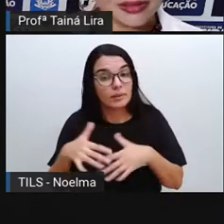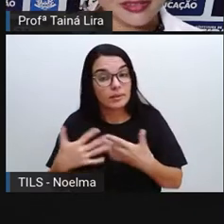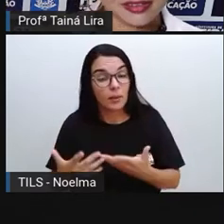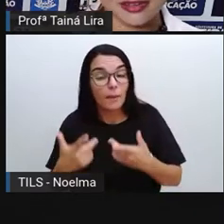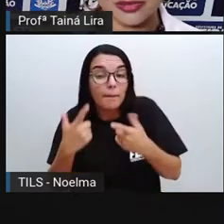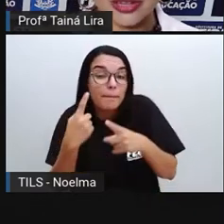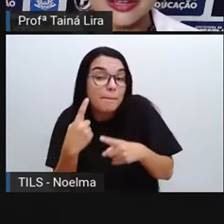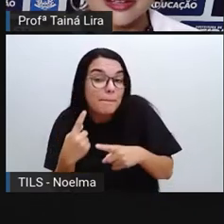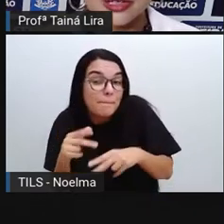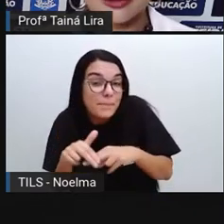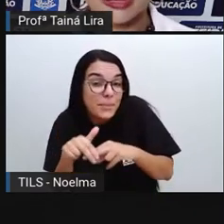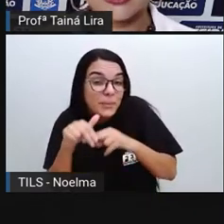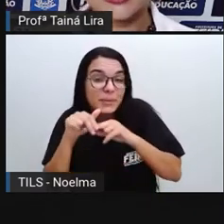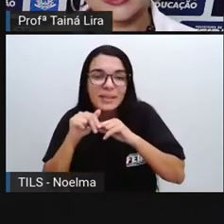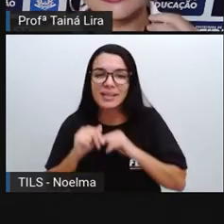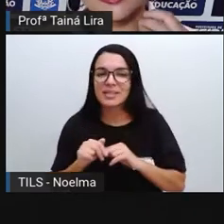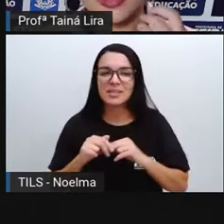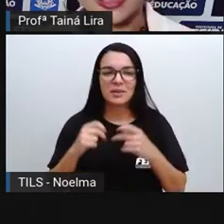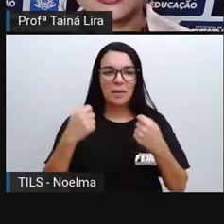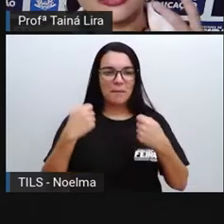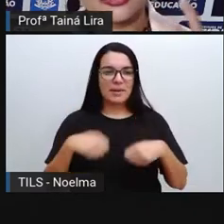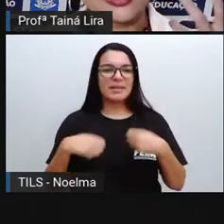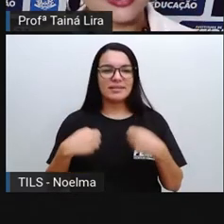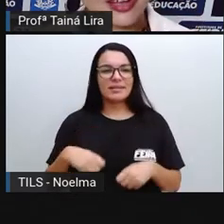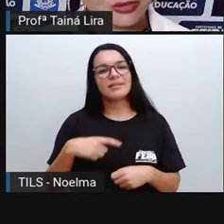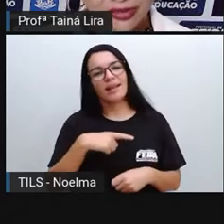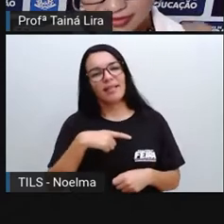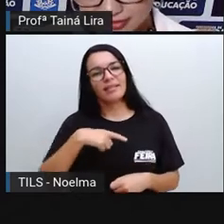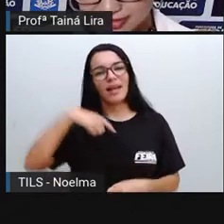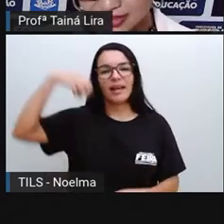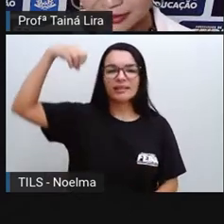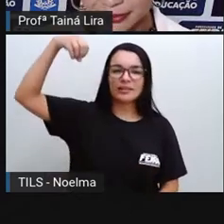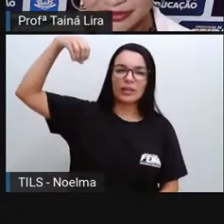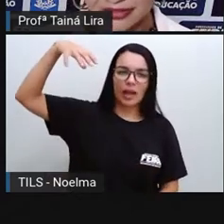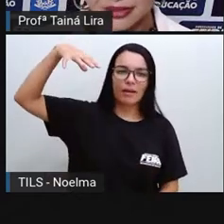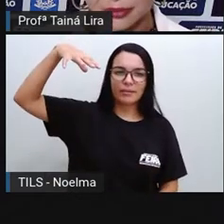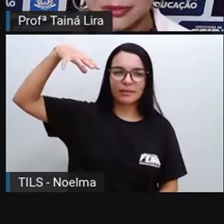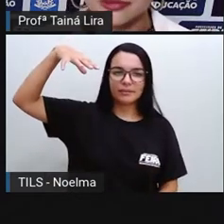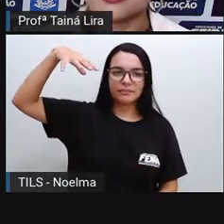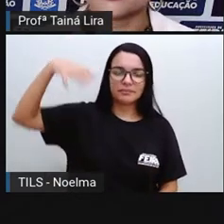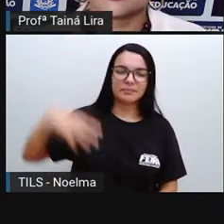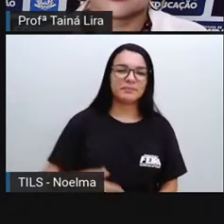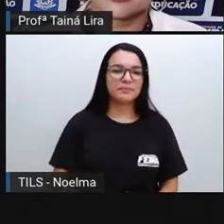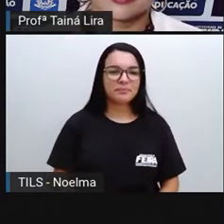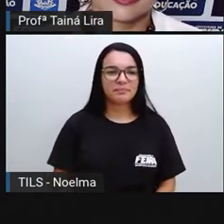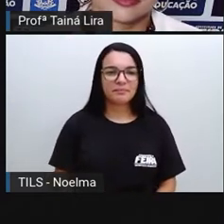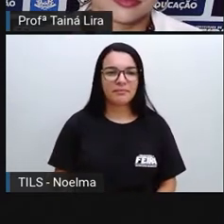iluminação, né? Uma iluminação artificial dessas lâmpadas, tá bom?